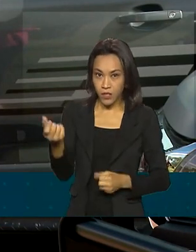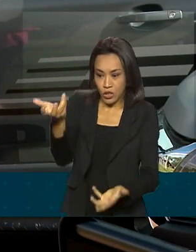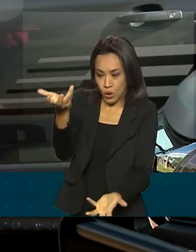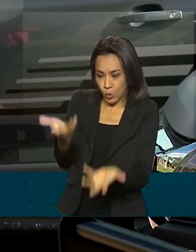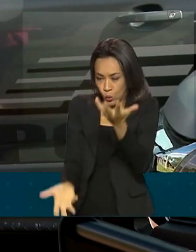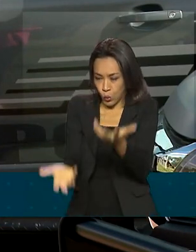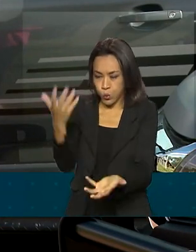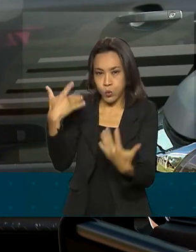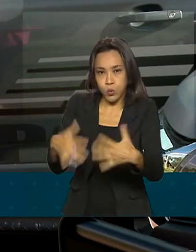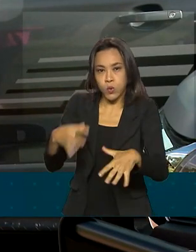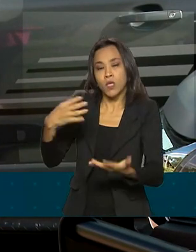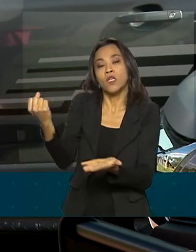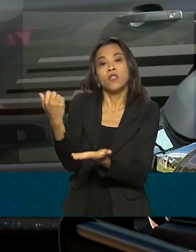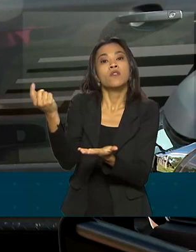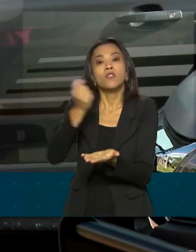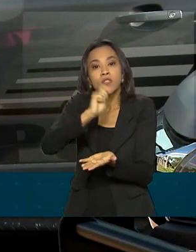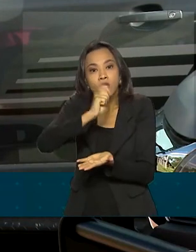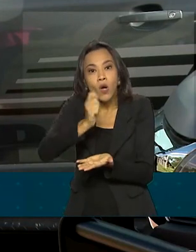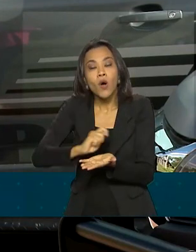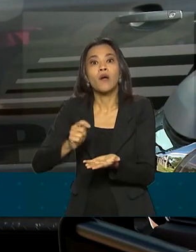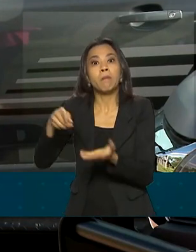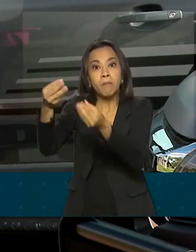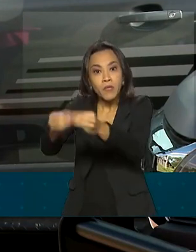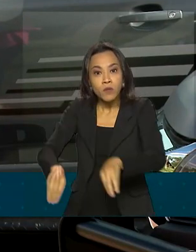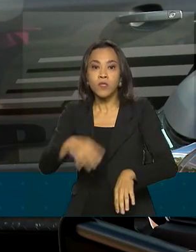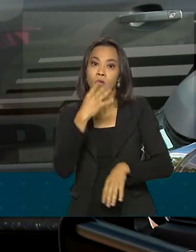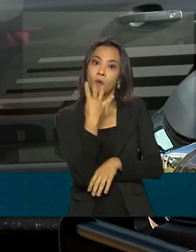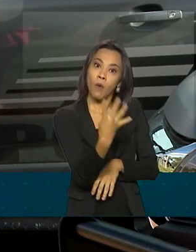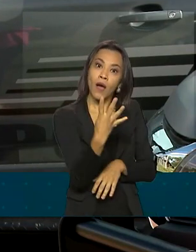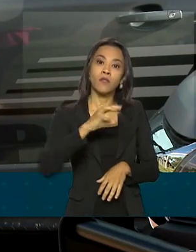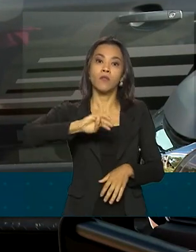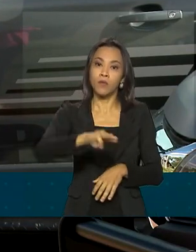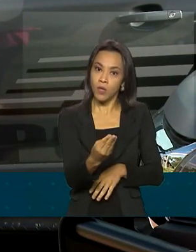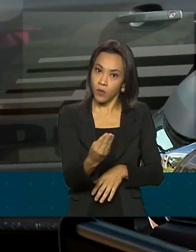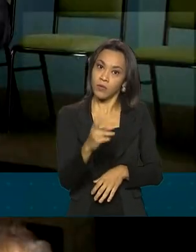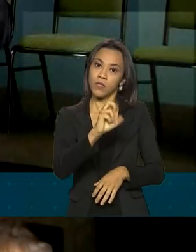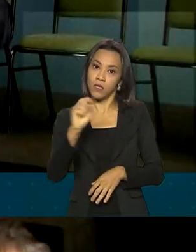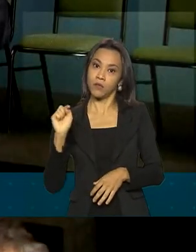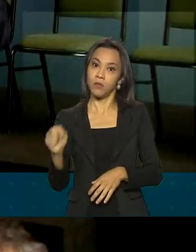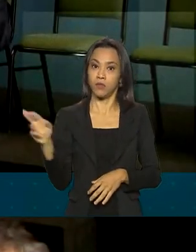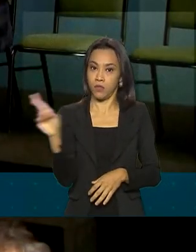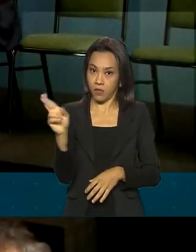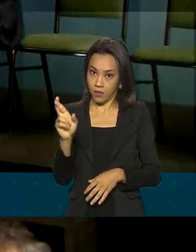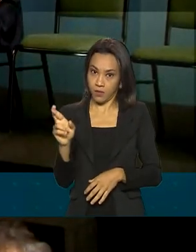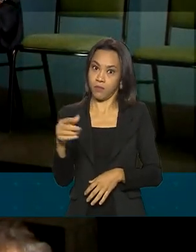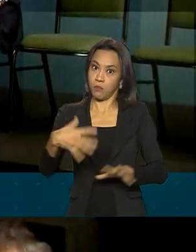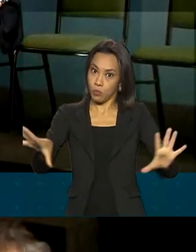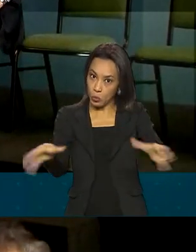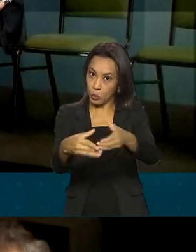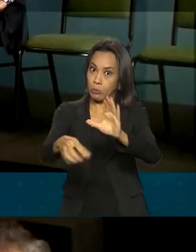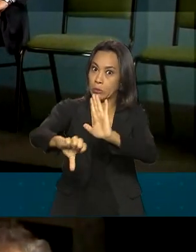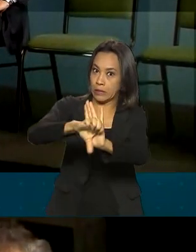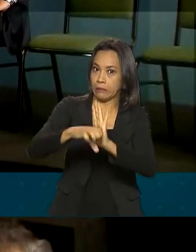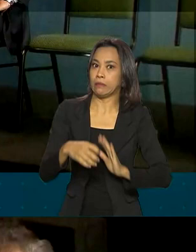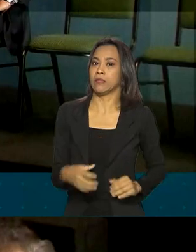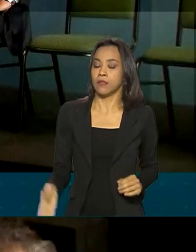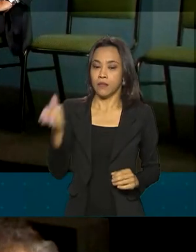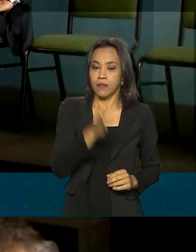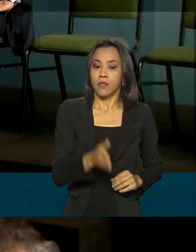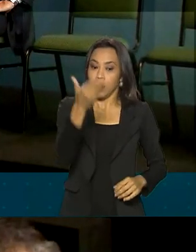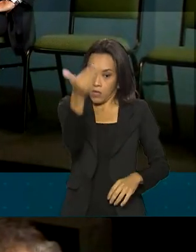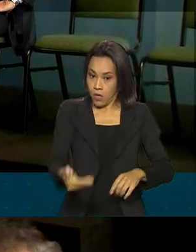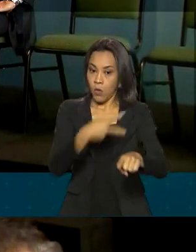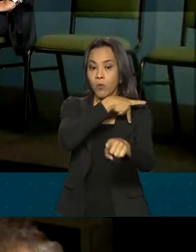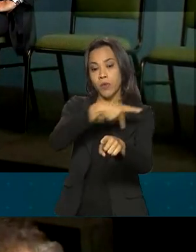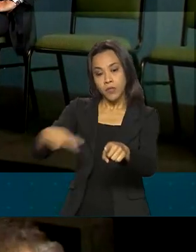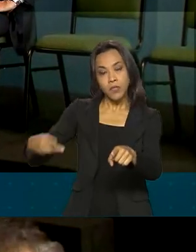um prejuízo de mais de 4 bilhões e meio de reais ao crime organizado. O presidente Jair Bolsonaro, que participou da